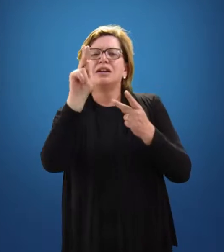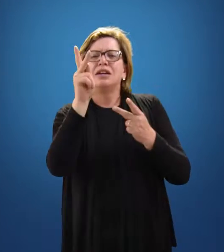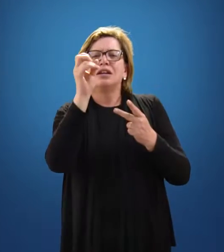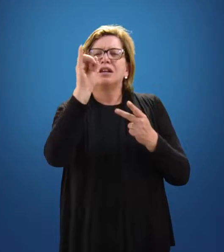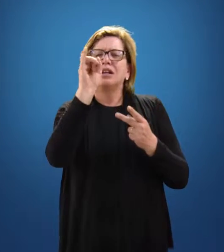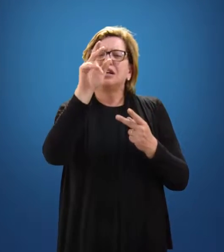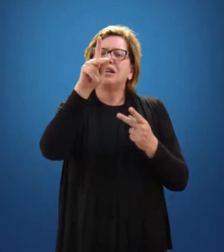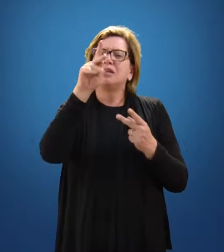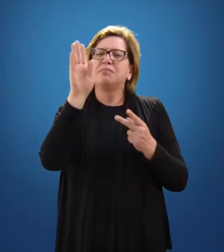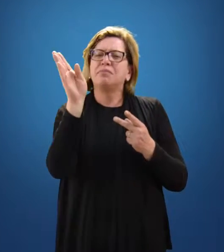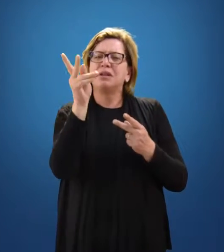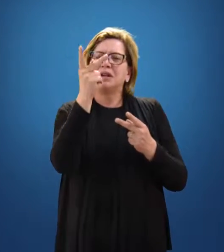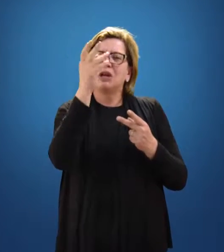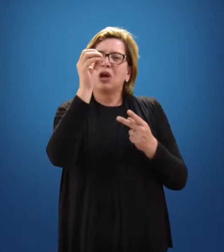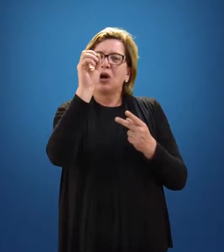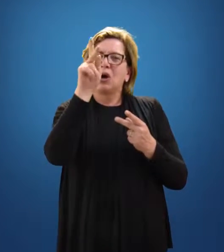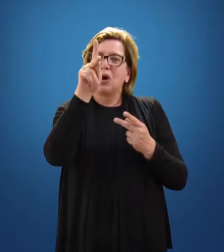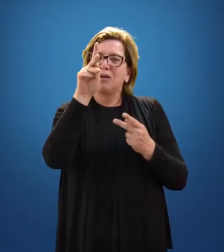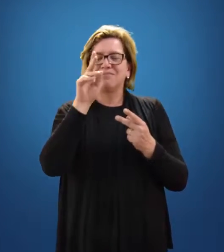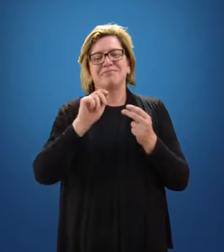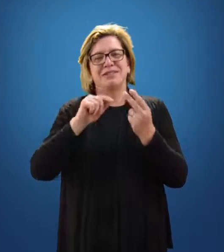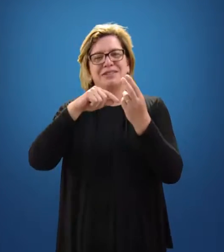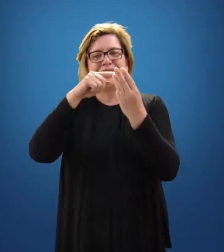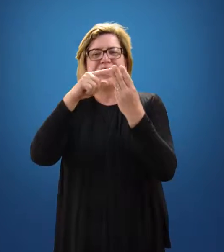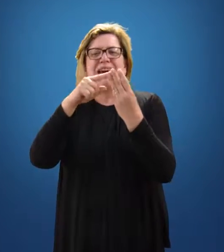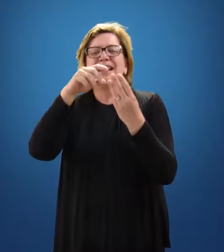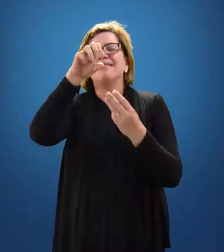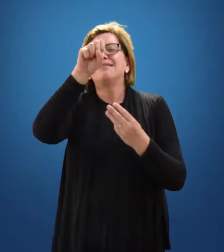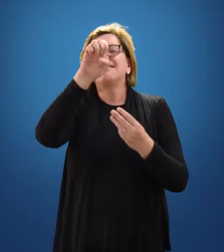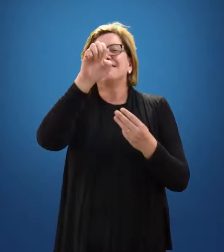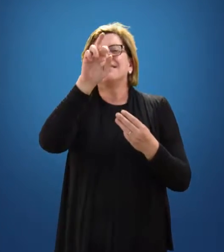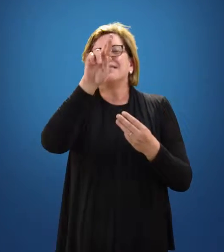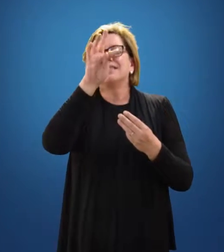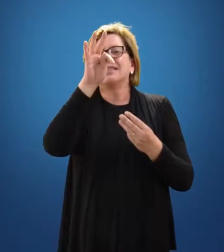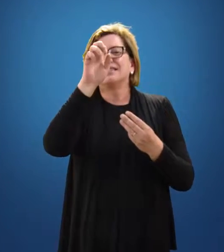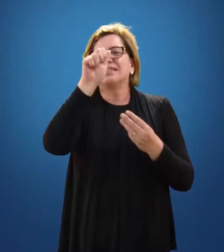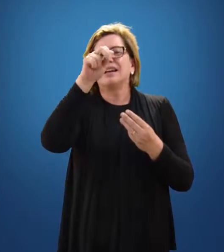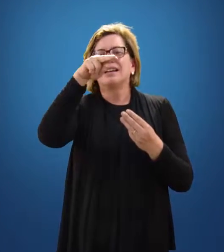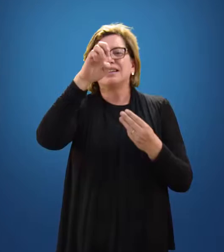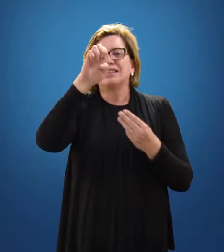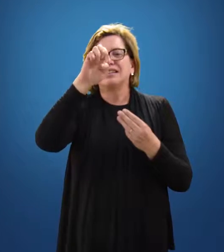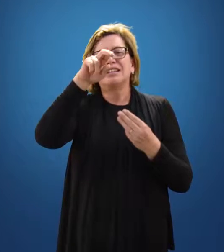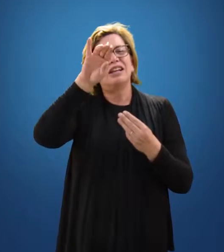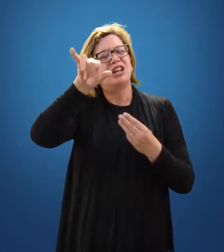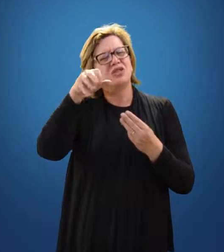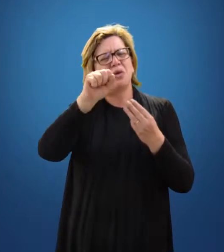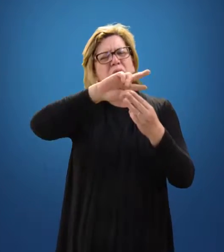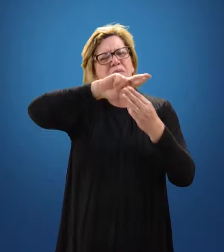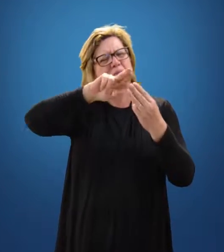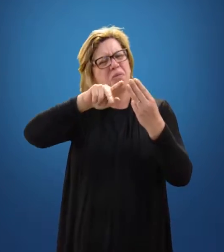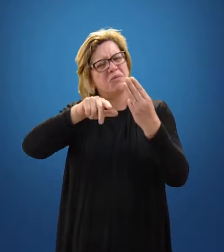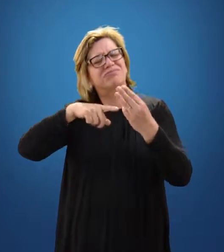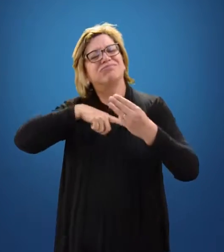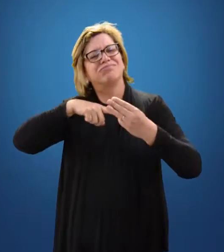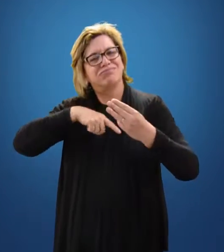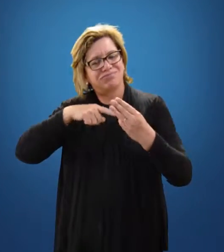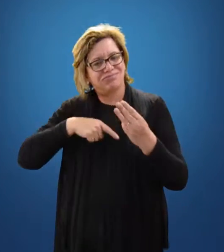patricinhas, sertanejos, enfim, uma diversidade de posturas,